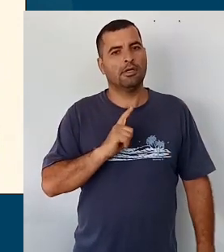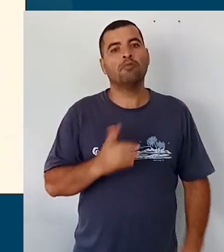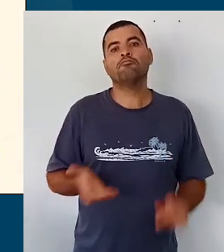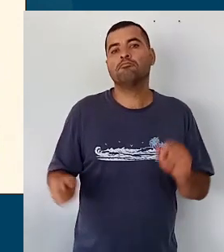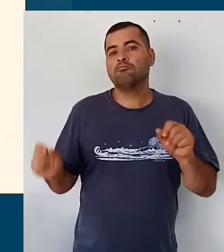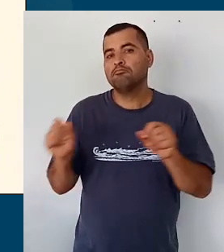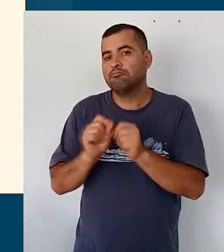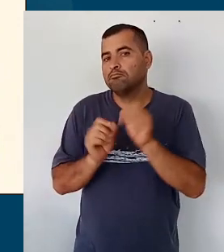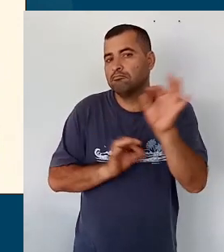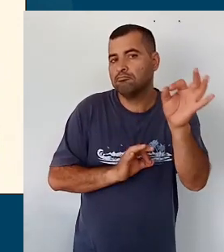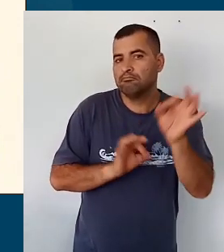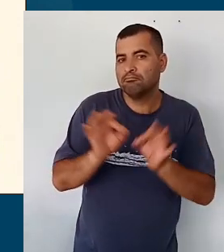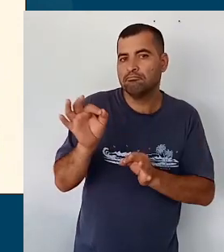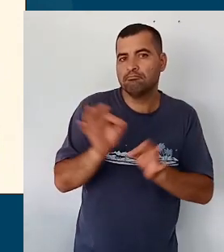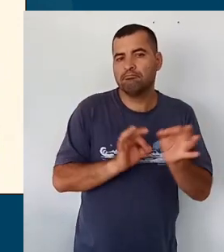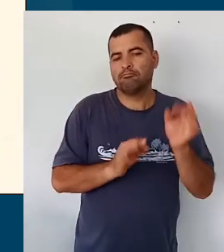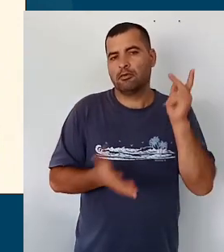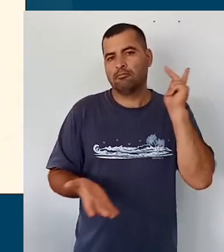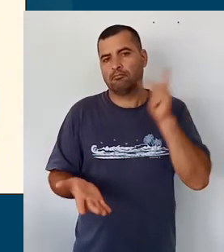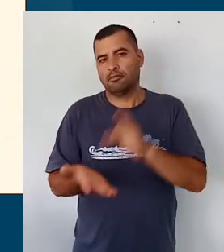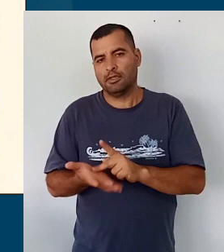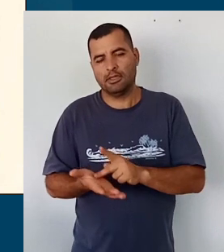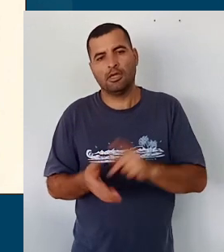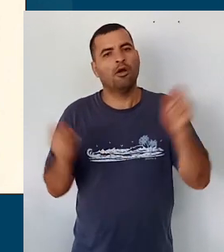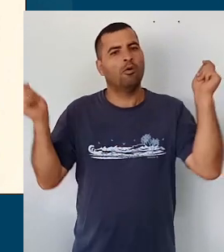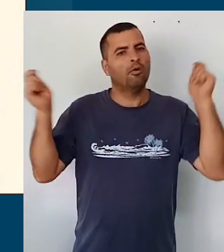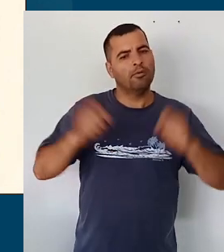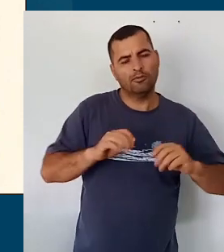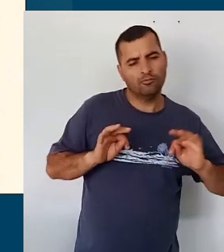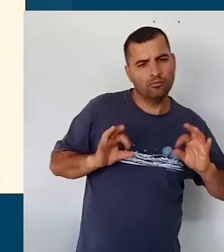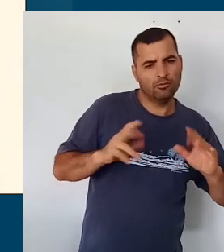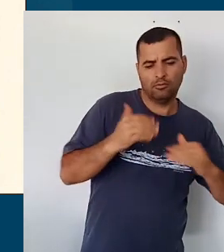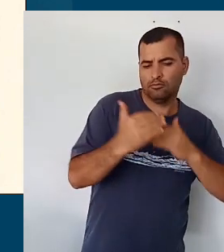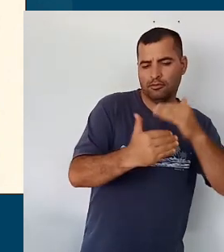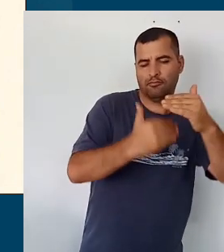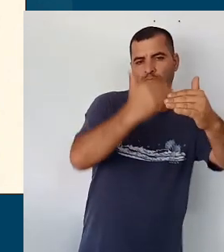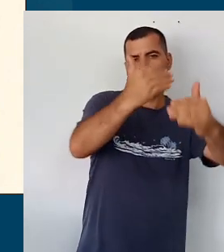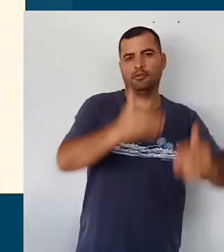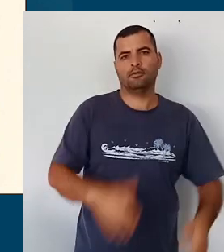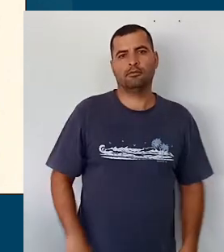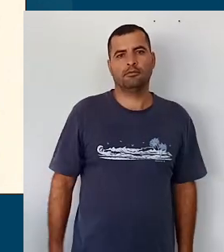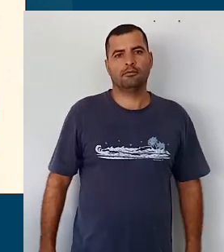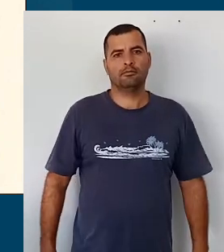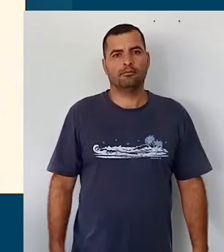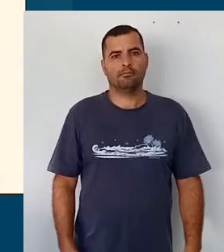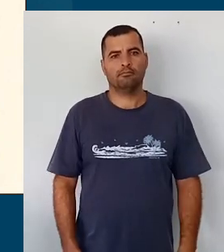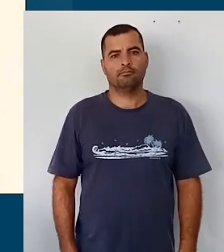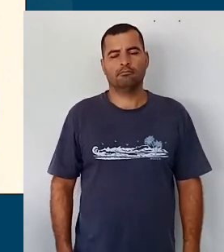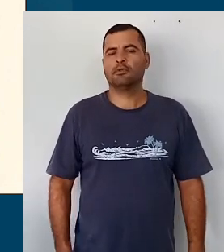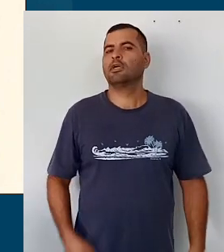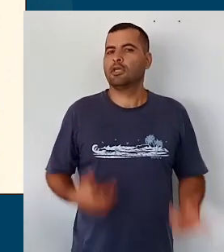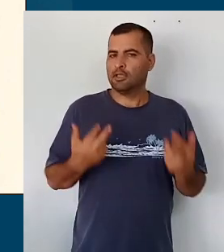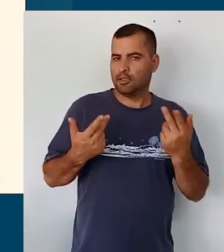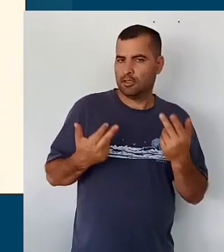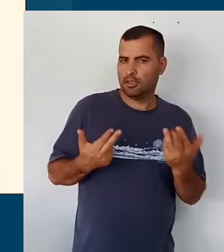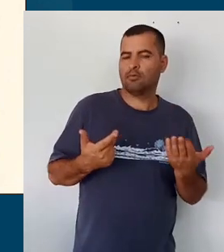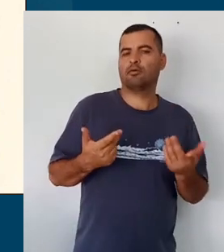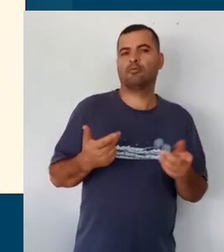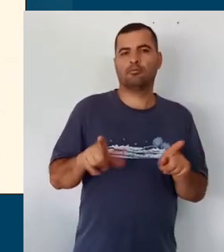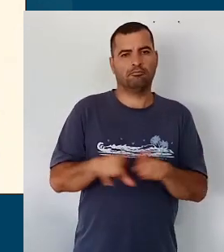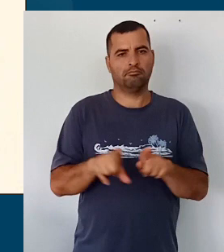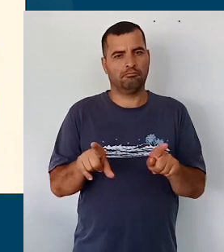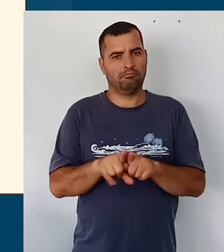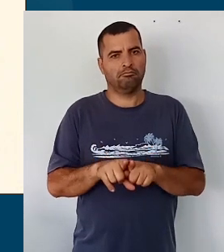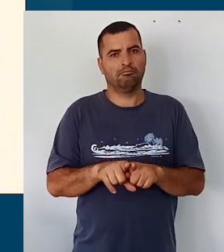feitas justamente para fazer com que essas competências todas sejam desenvolvidas. A gente traz essa mesma perspectiva